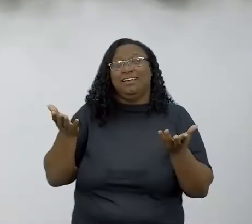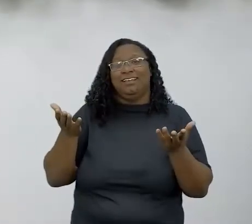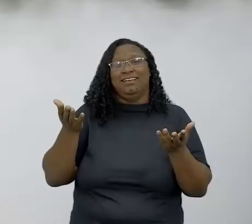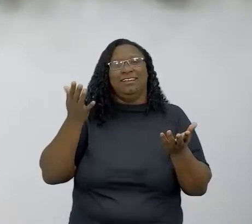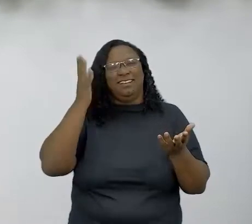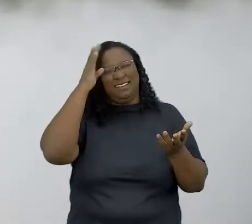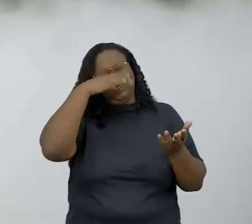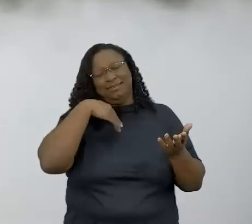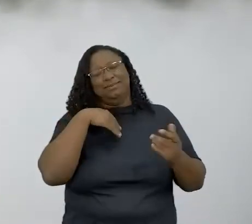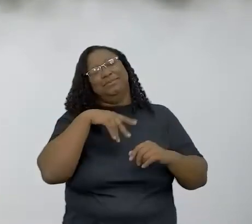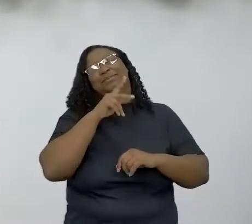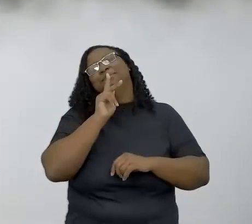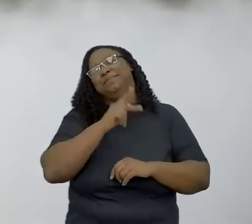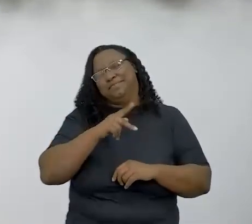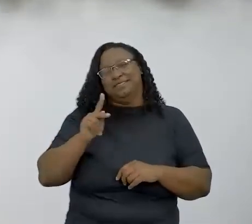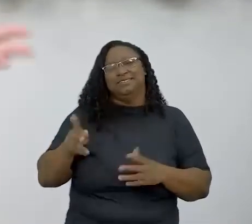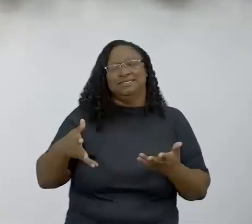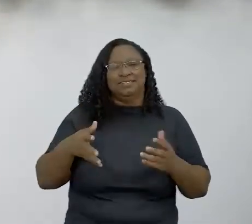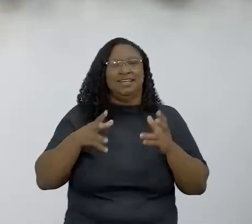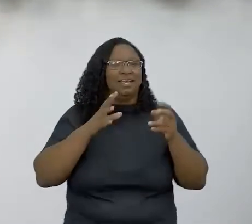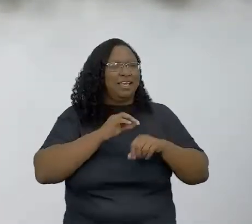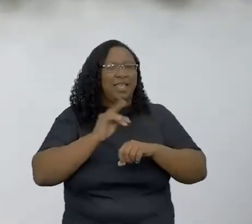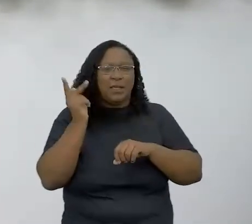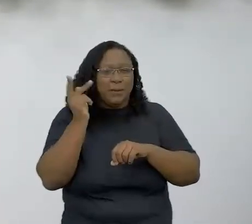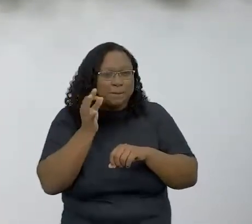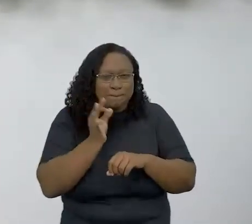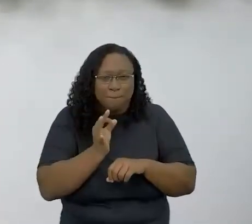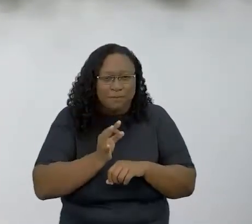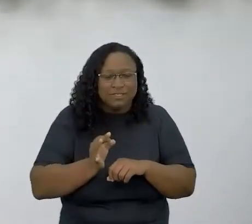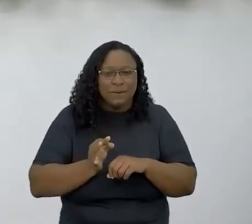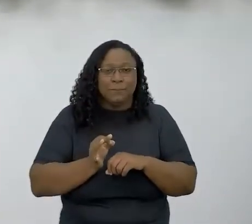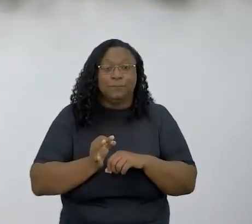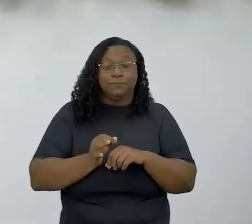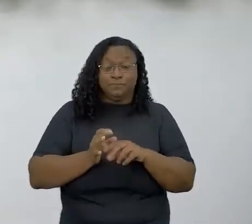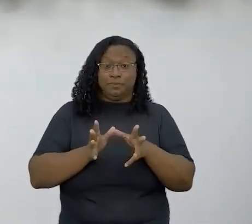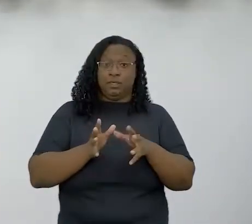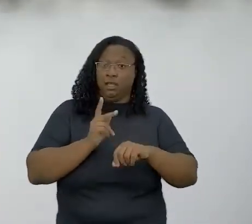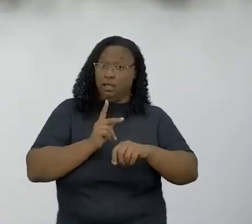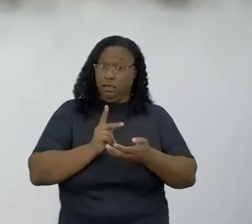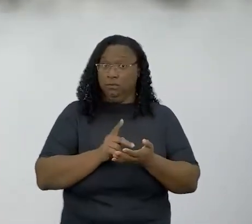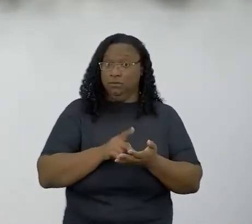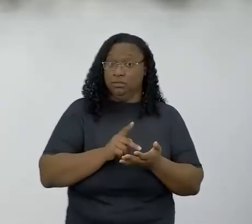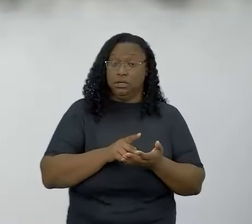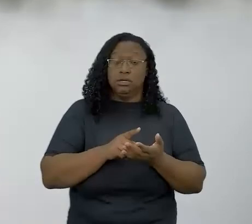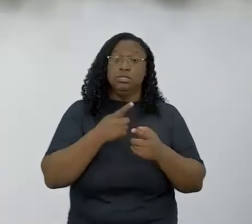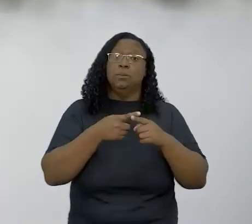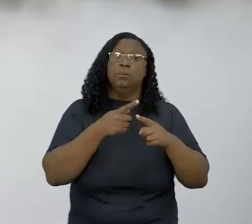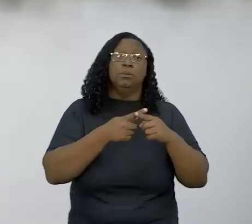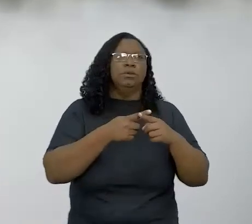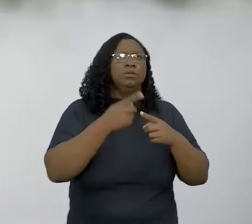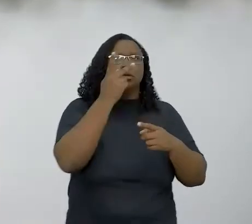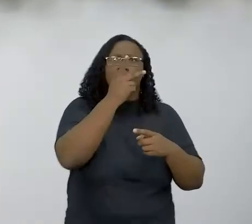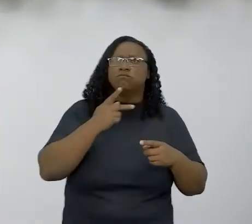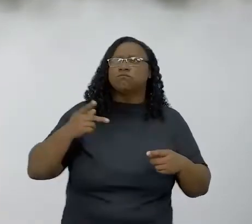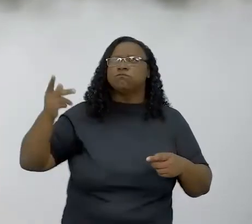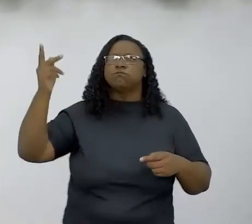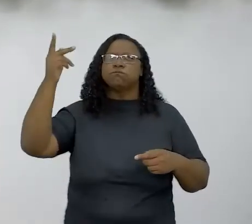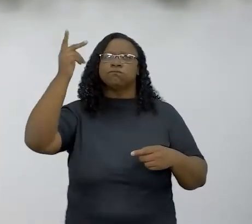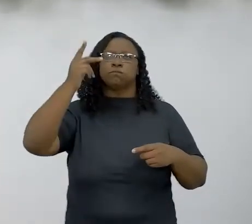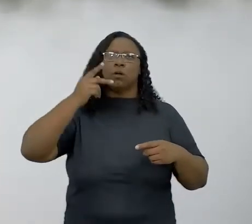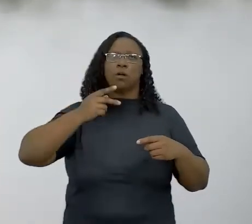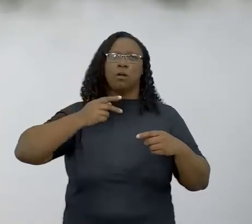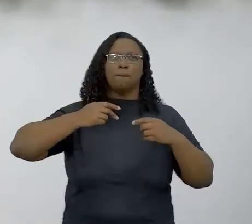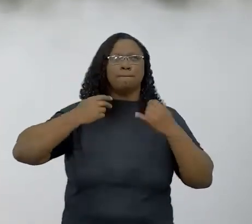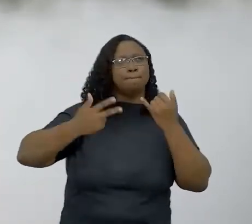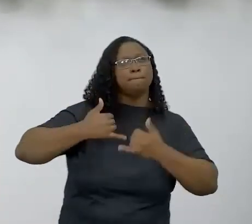perfeccionismo, Que coisa! Mas isso que você colocou é verdade. E por que essa forma lúdica e colorida, né? Aí eu quero aproveitar